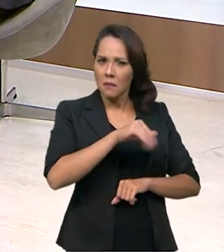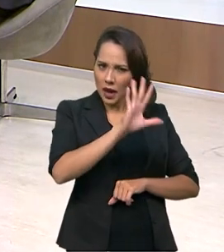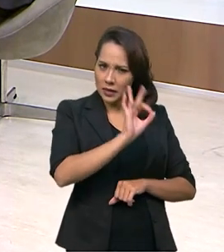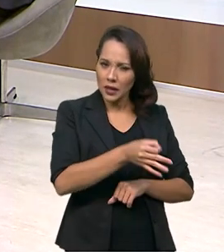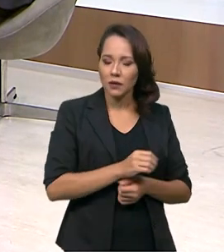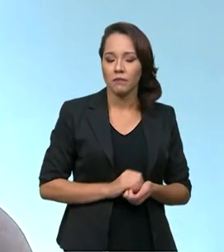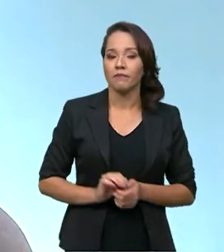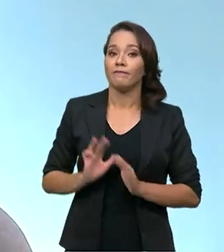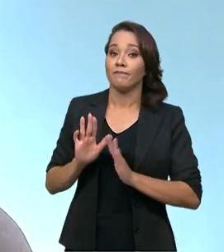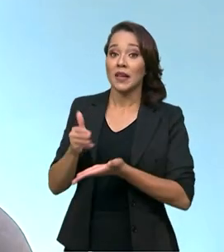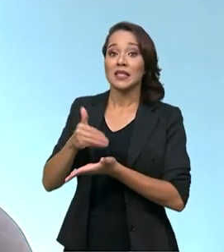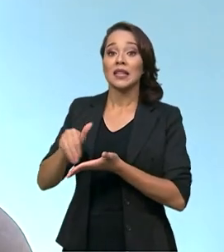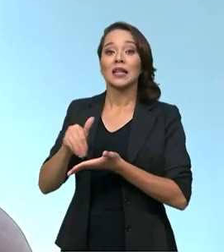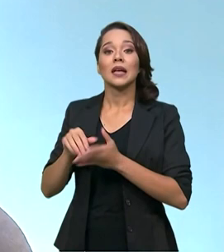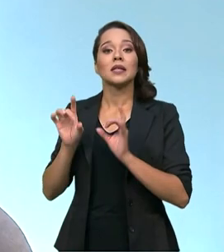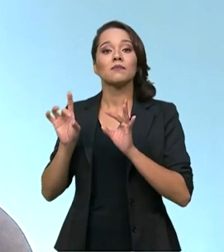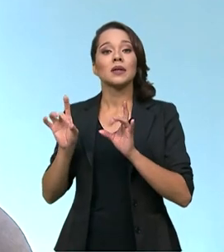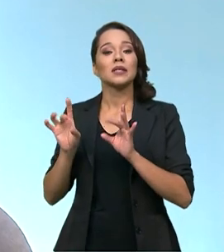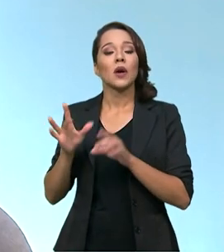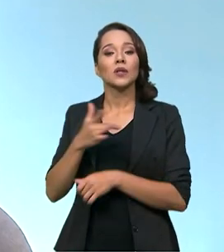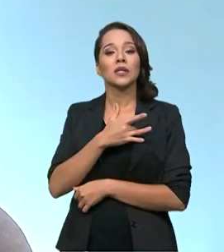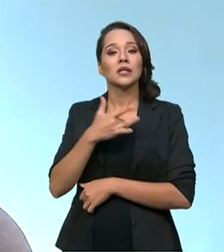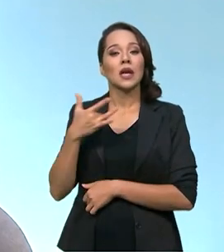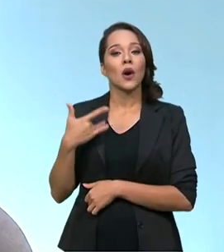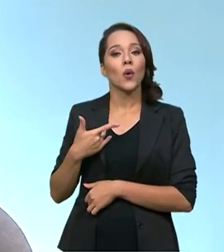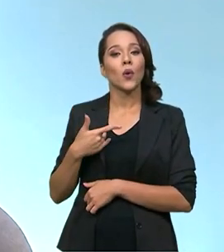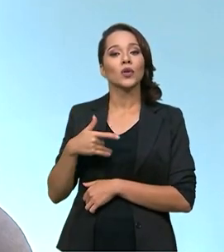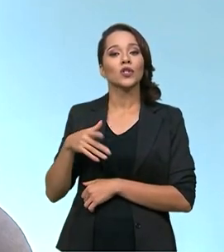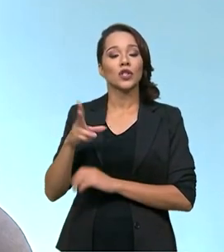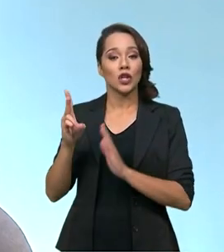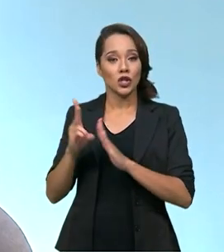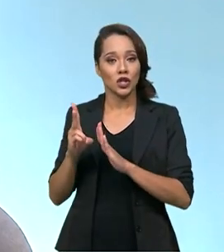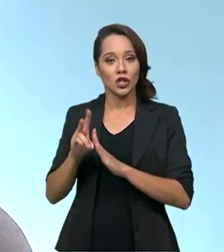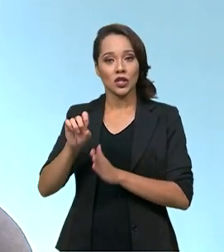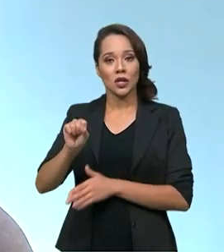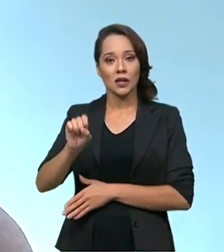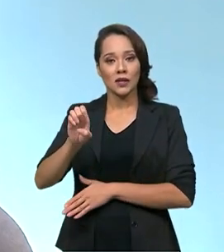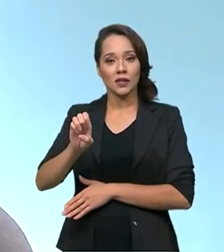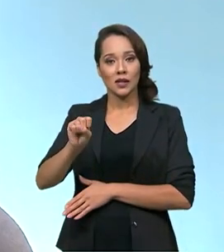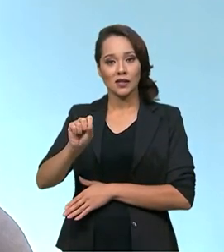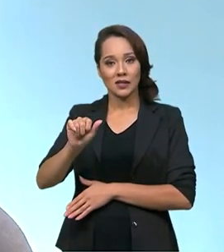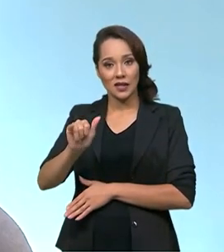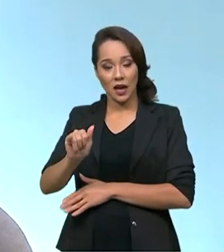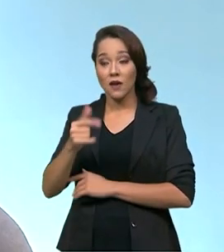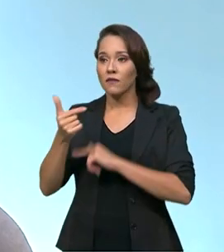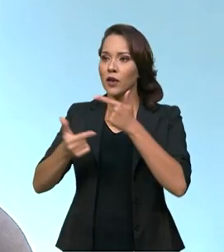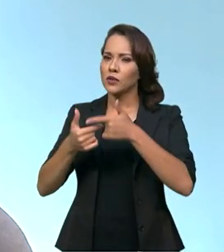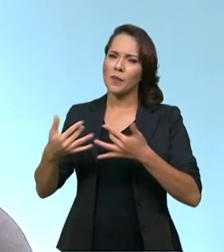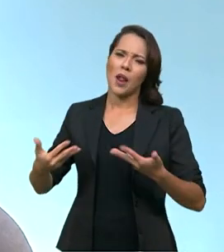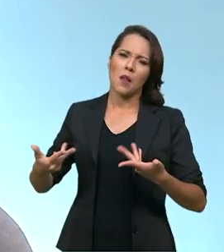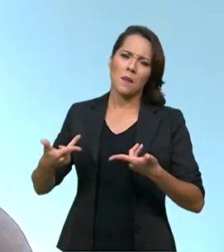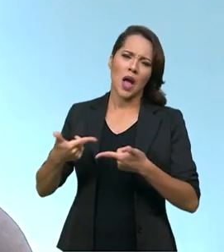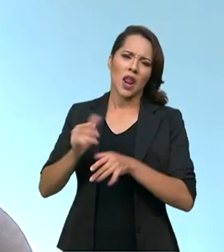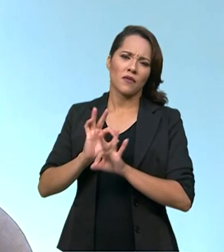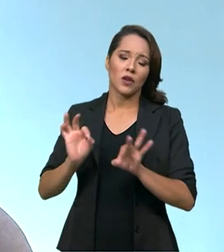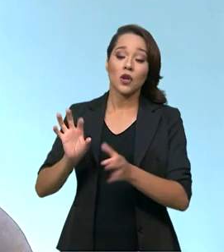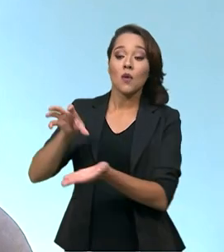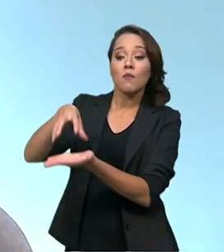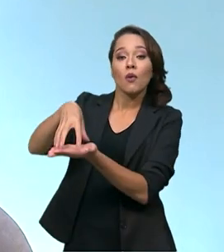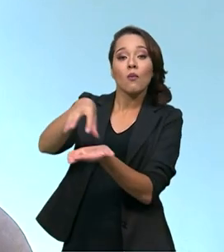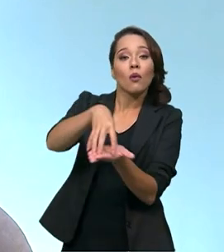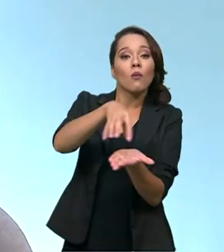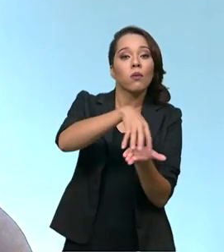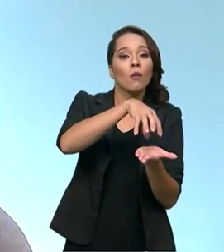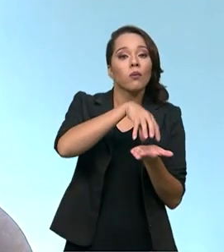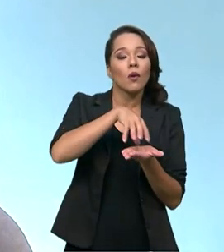mais, Não, a Secretaria Especial da Saúde Indígena, a CESAI, faz um trabalho extraordinário através dos distritos sanitários